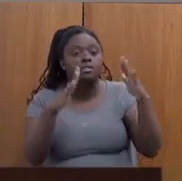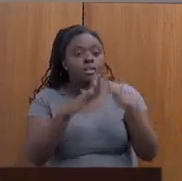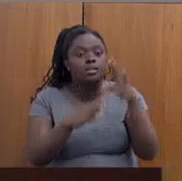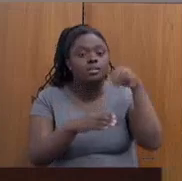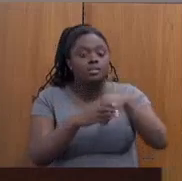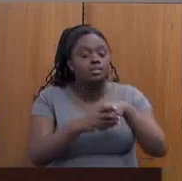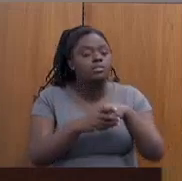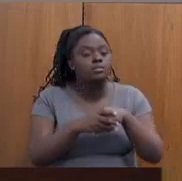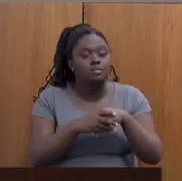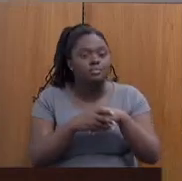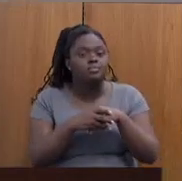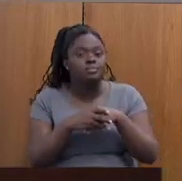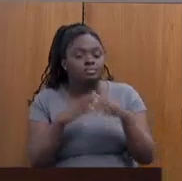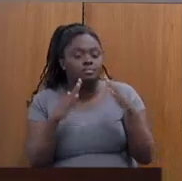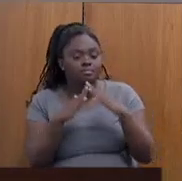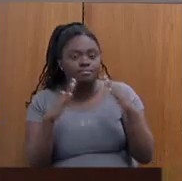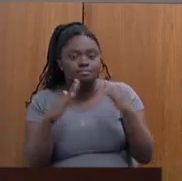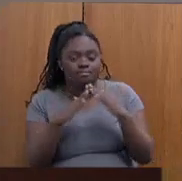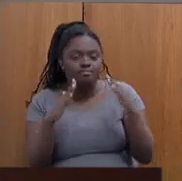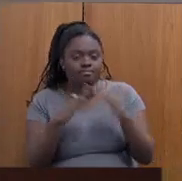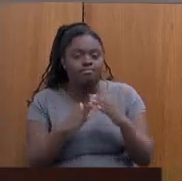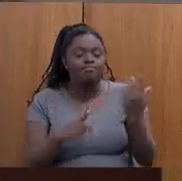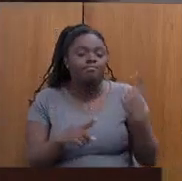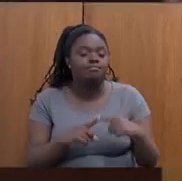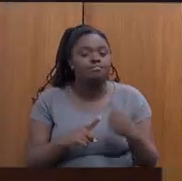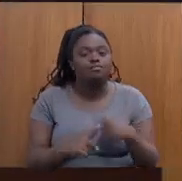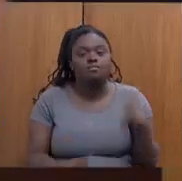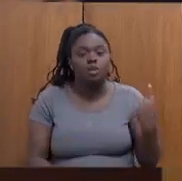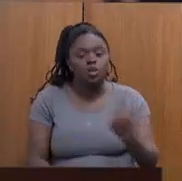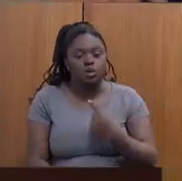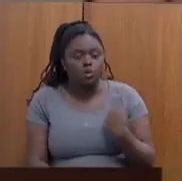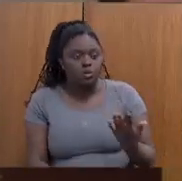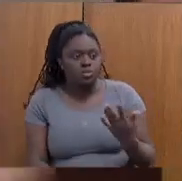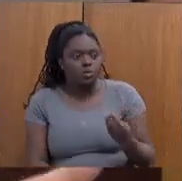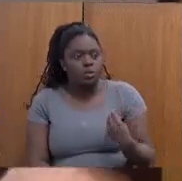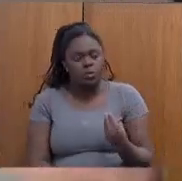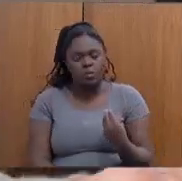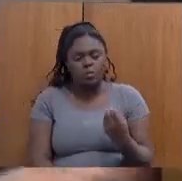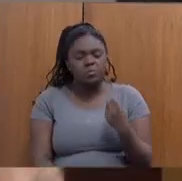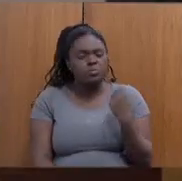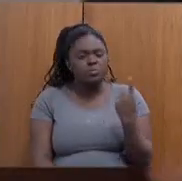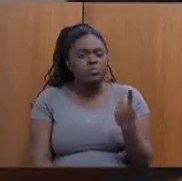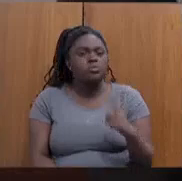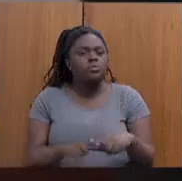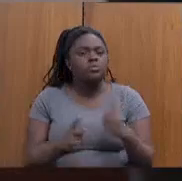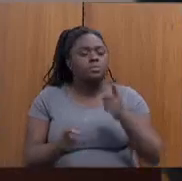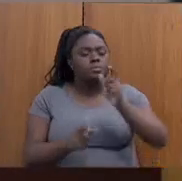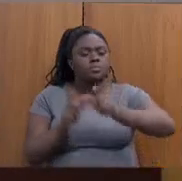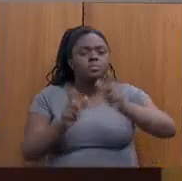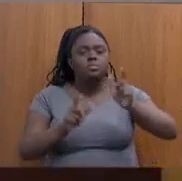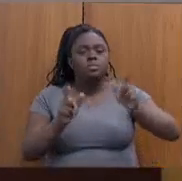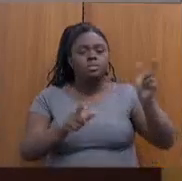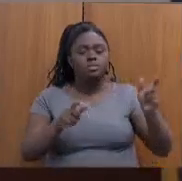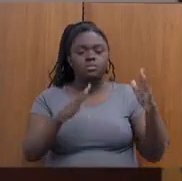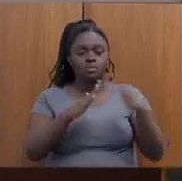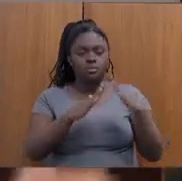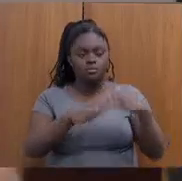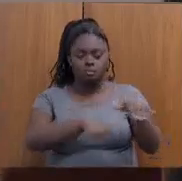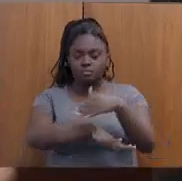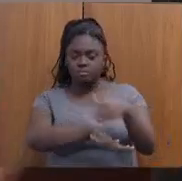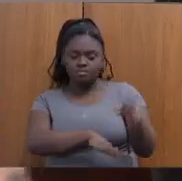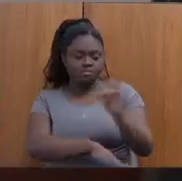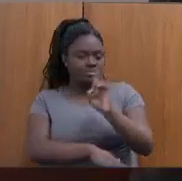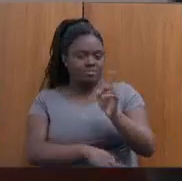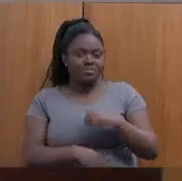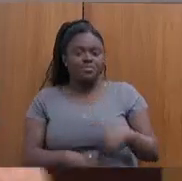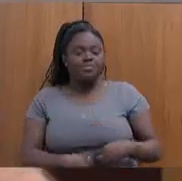casas. Isso, para nós, é uma coisa tão trivial, mas, para a pessoa em situação de rua, não é. Então, precisa